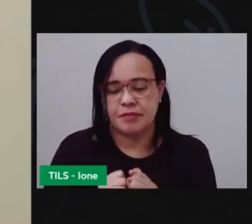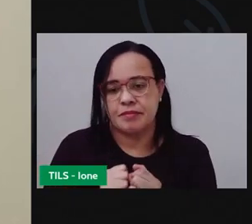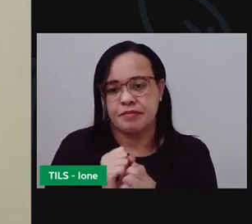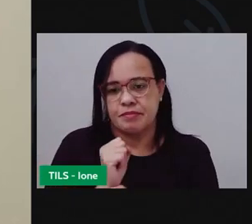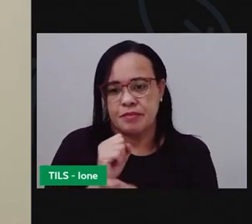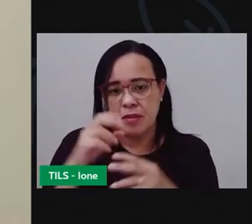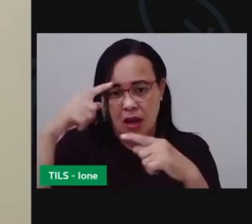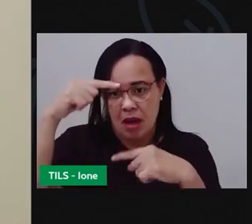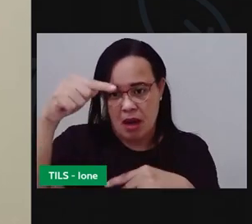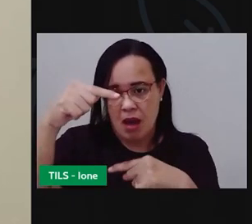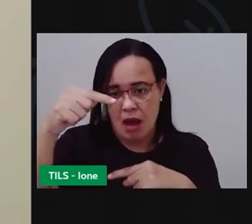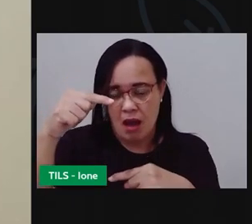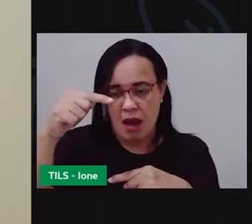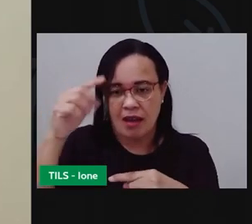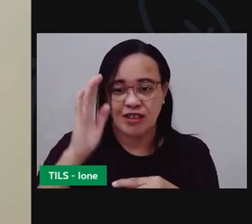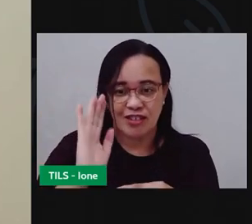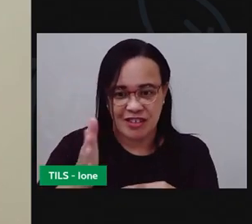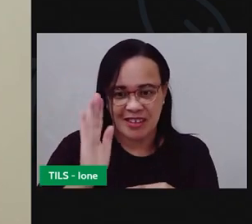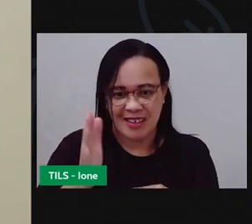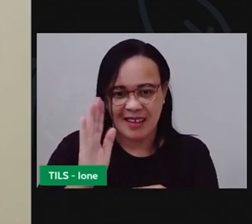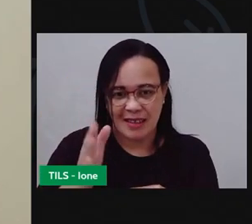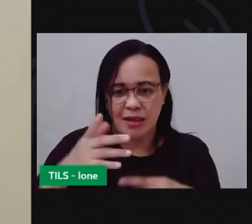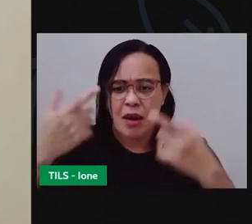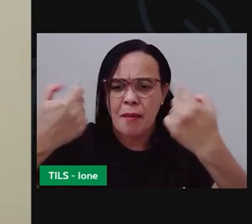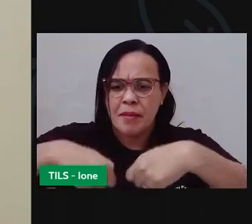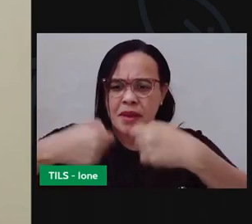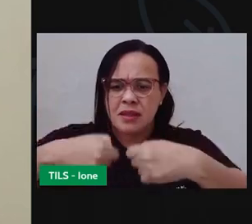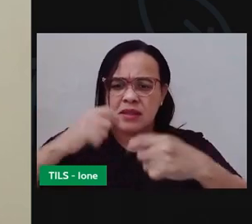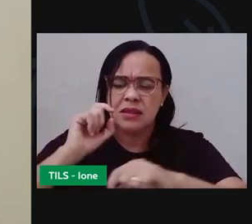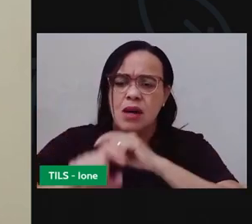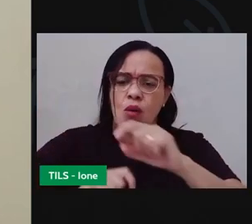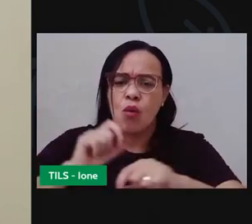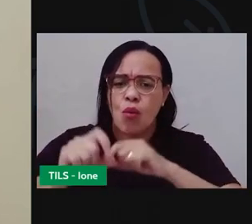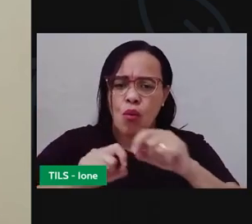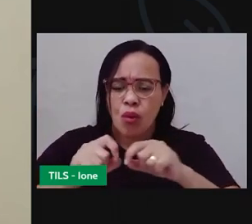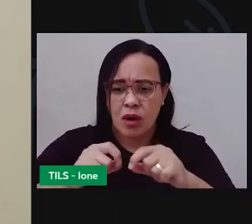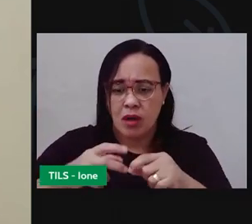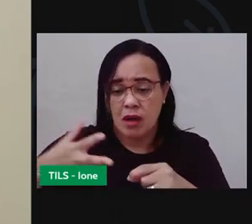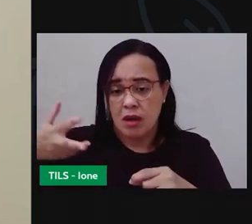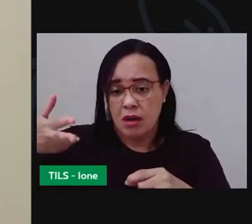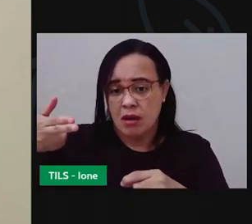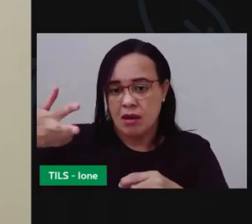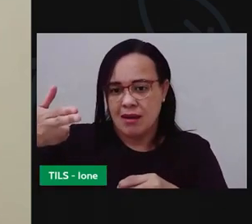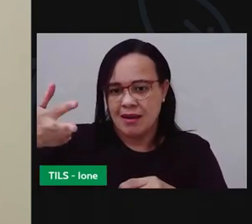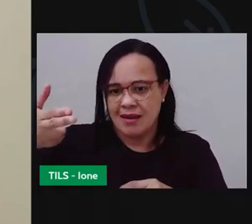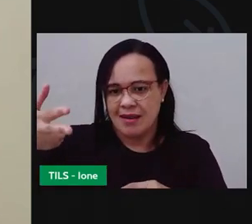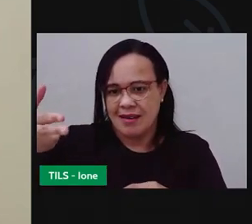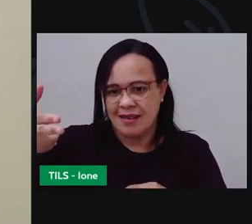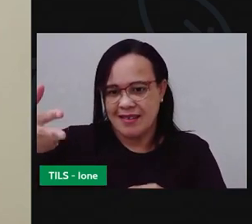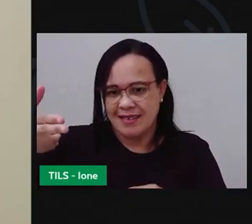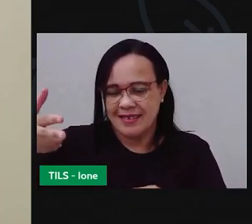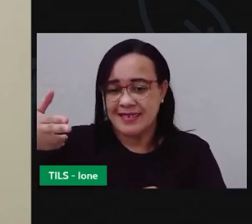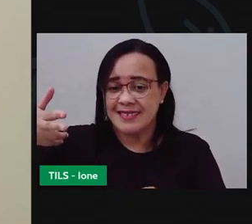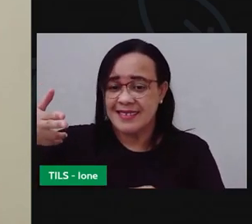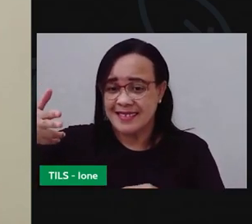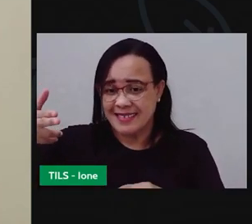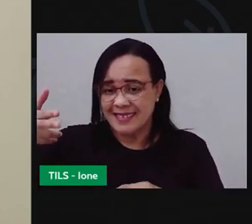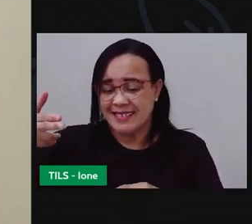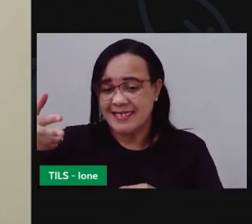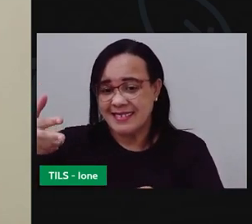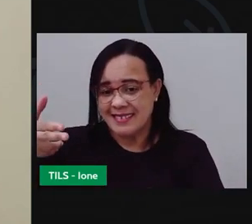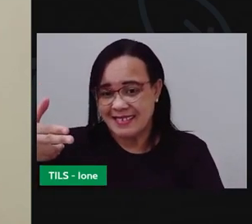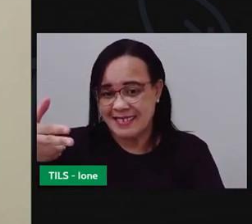eu também vou precisar crianças de uma tesoura e